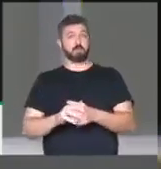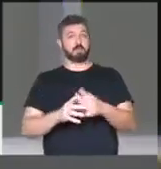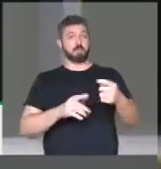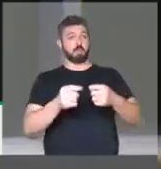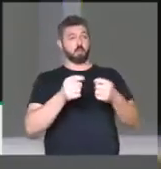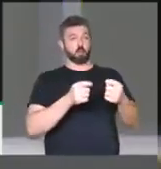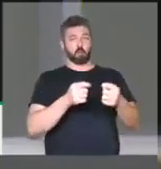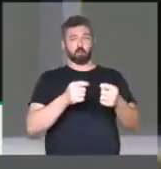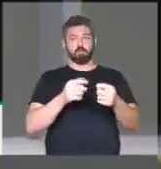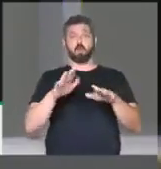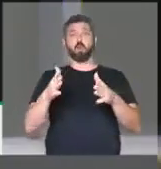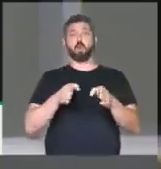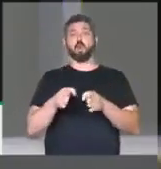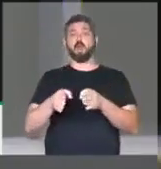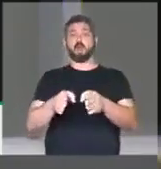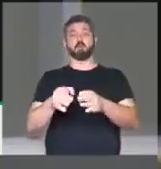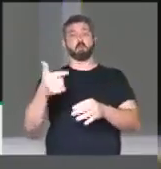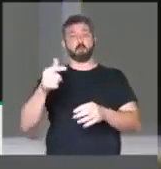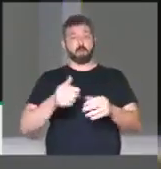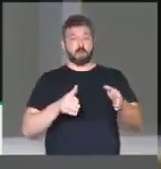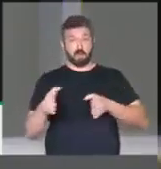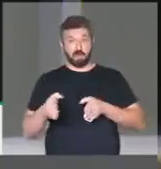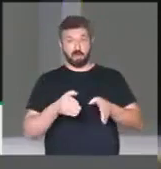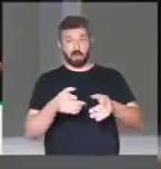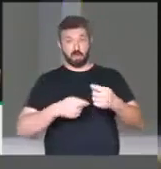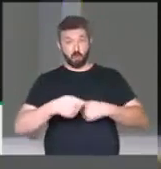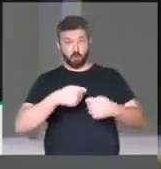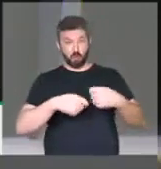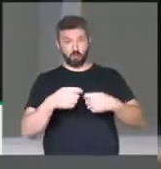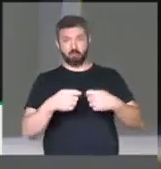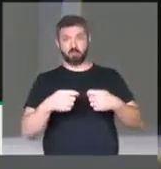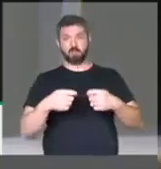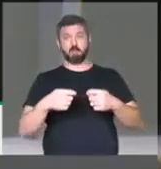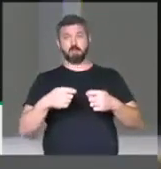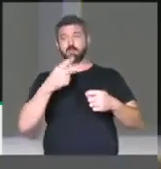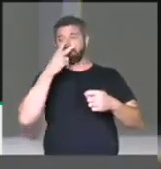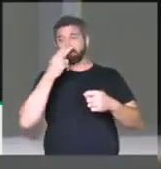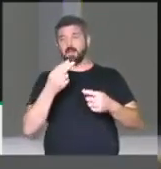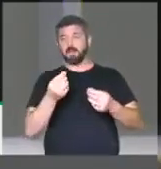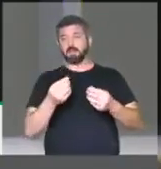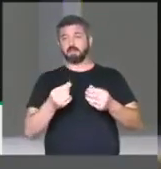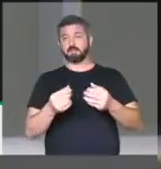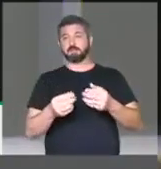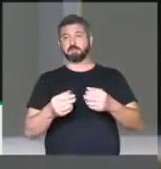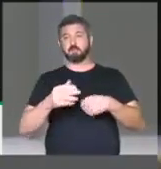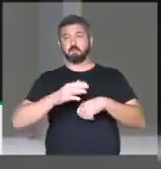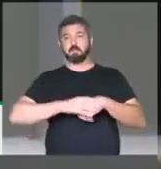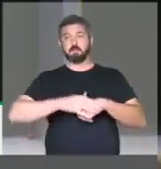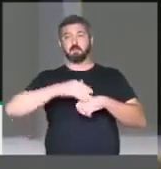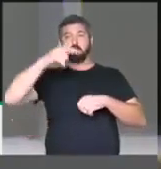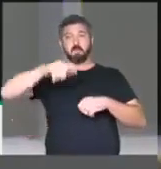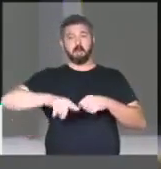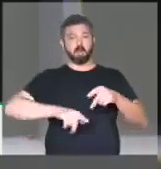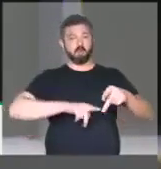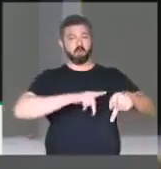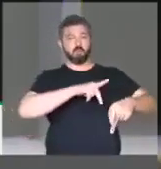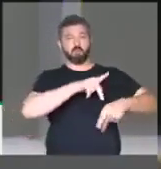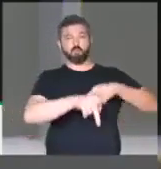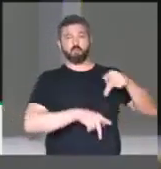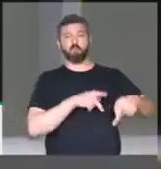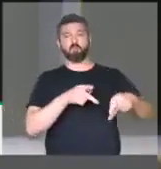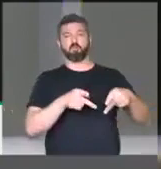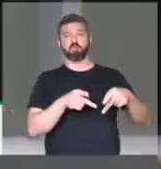economia. A economia, cada vez mais, o povo brasileiro